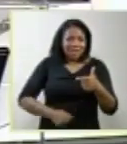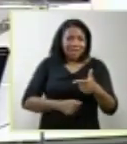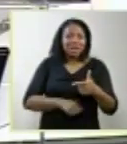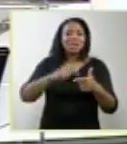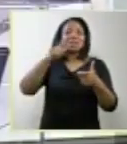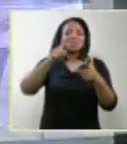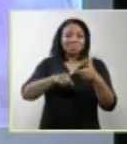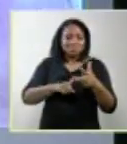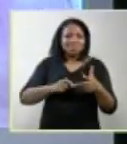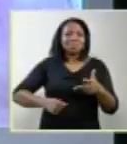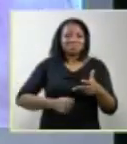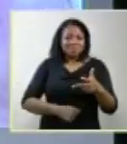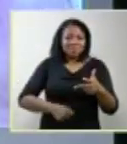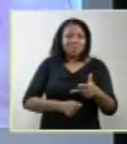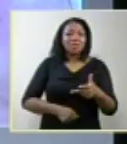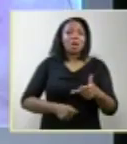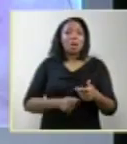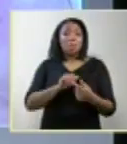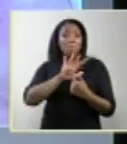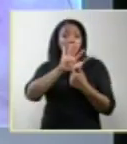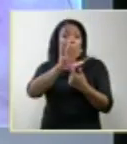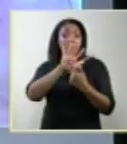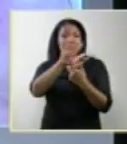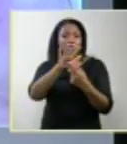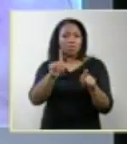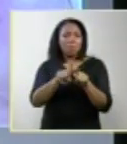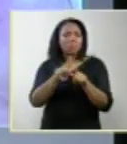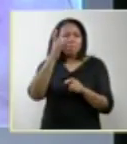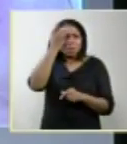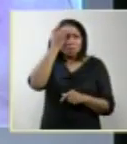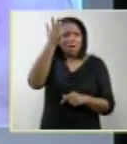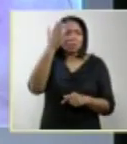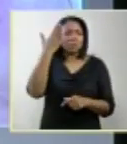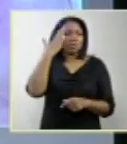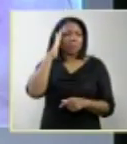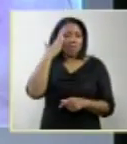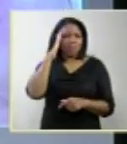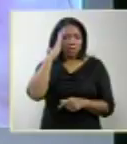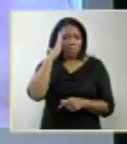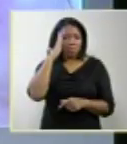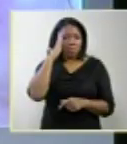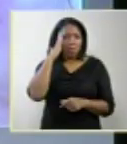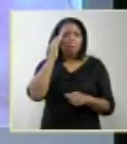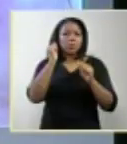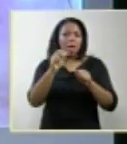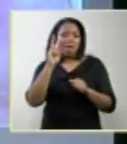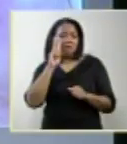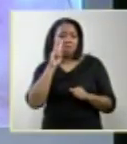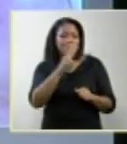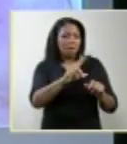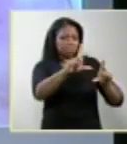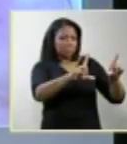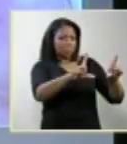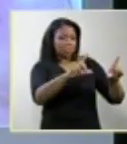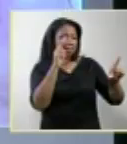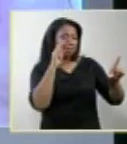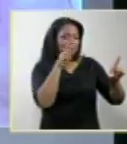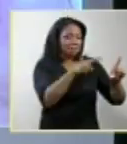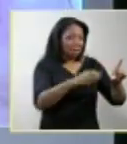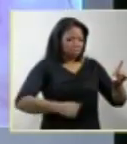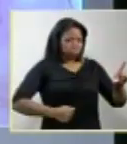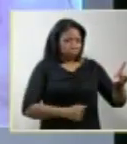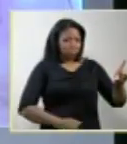direita. A reconstrução é bastante fácil de ser entendido pela pessoa mais leiga na situação